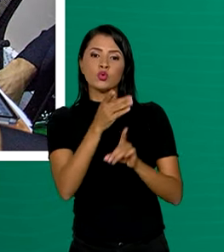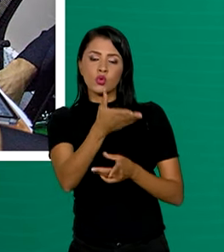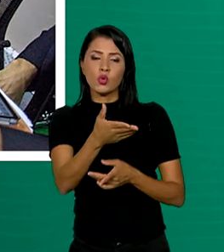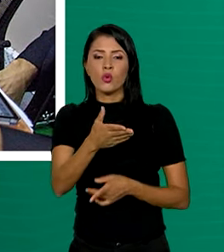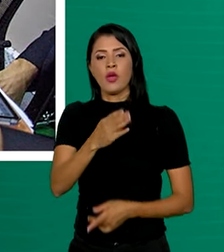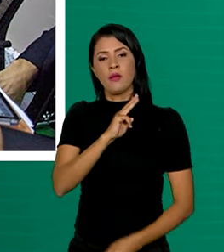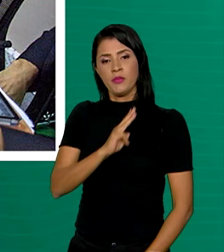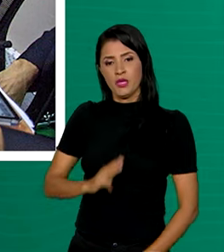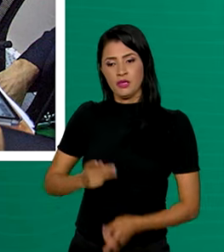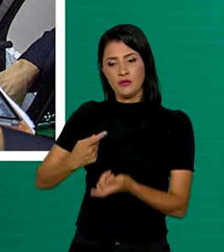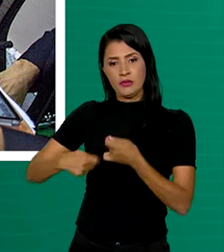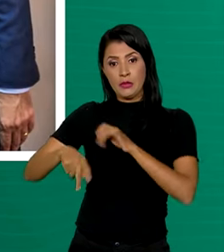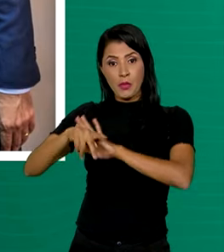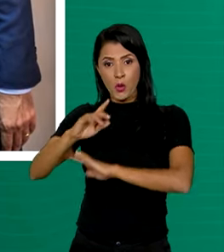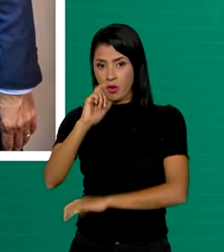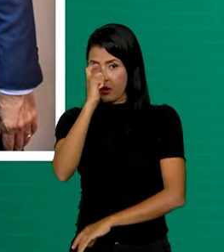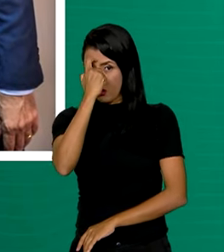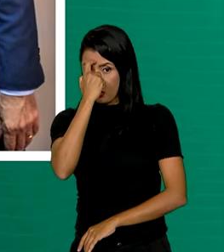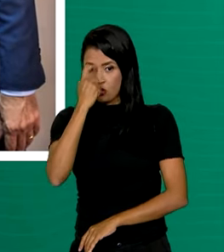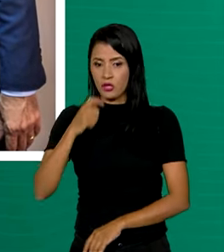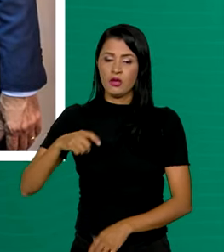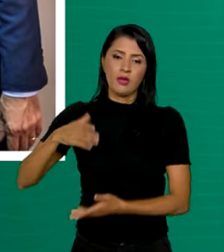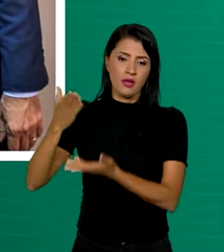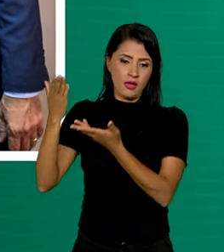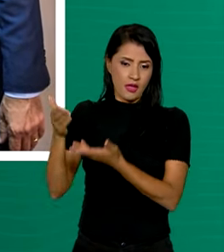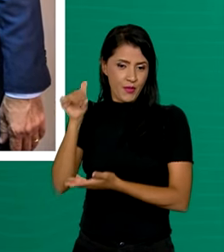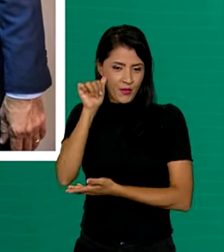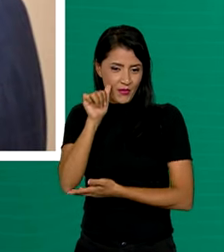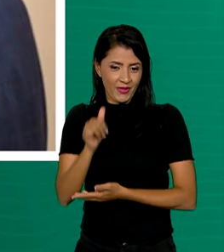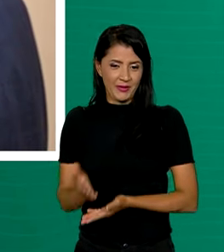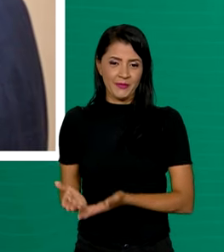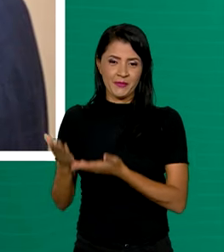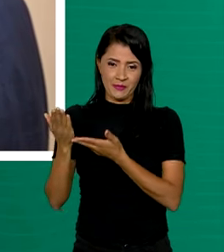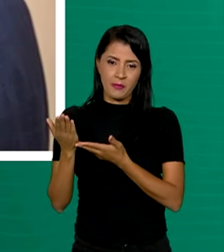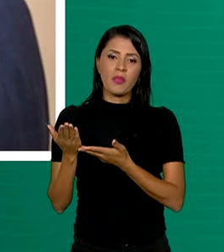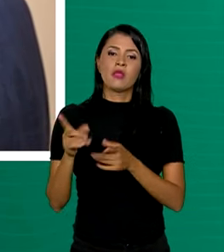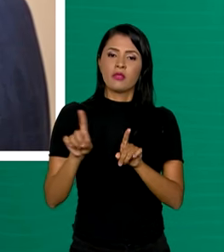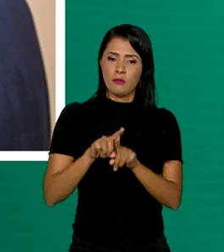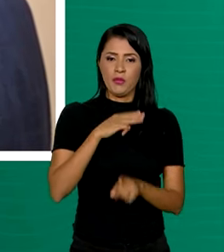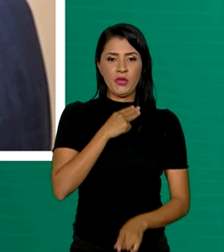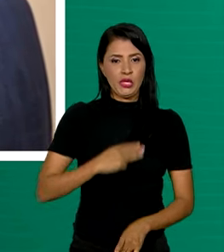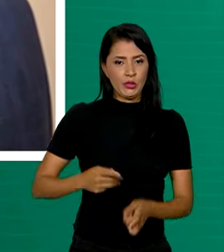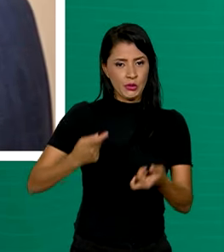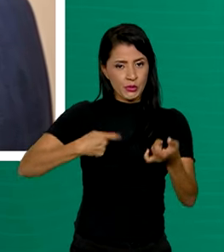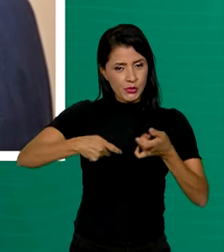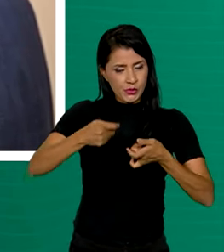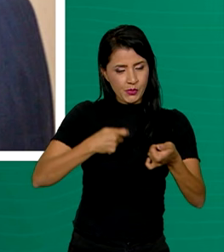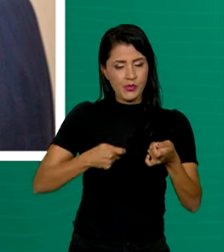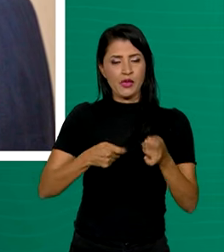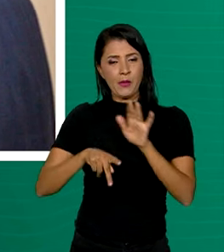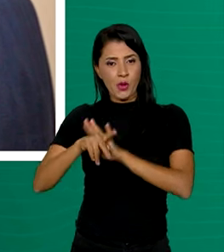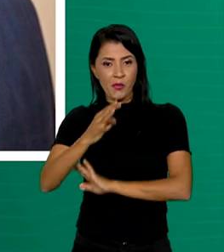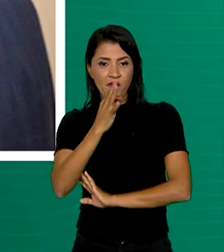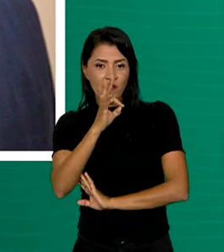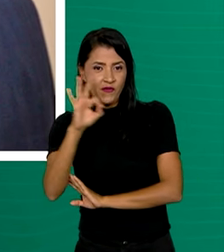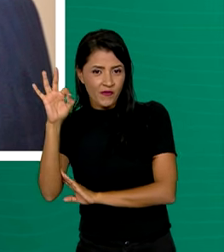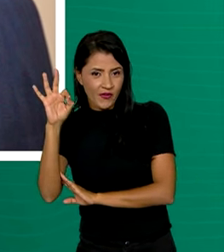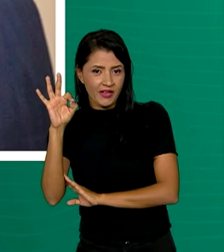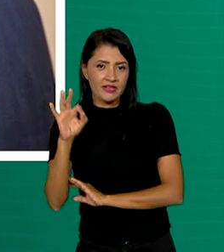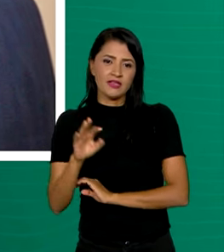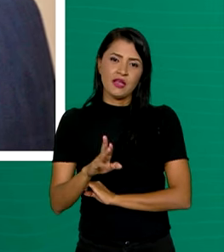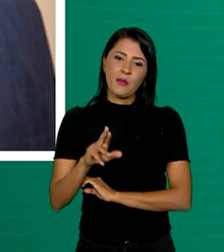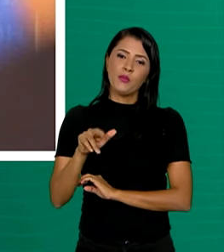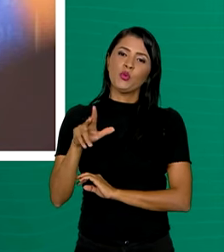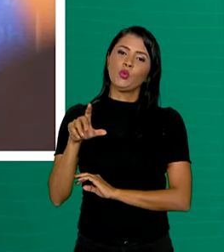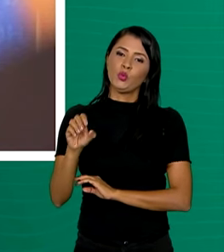ministra das Finanças da Índia, Nirmala Sitaraman, com o ministro da Economia e Finanças da França, Bruno